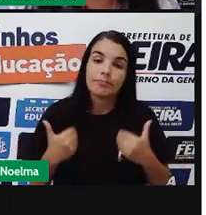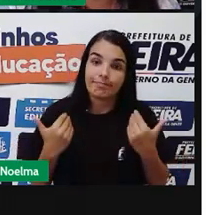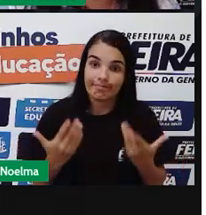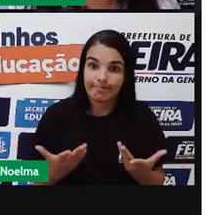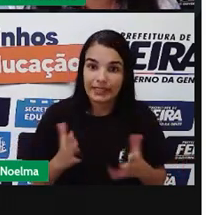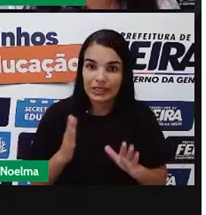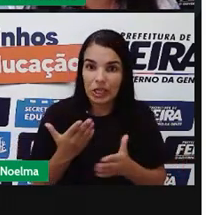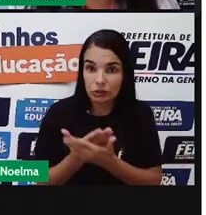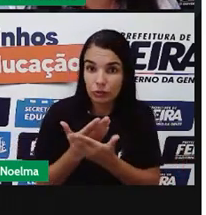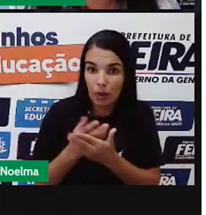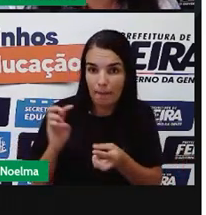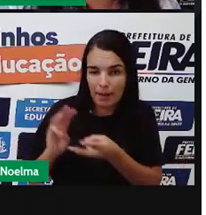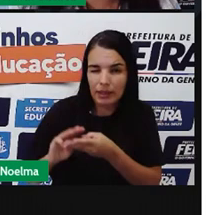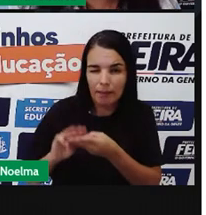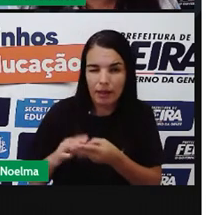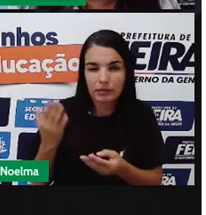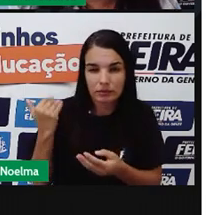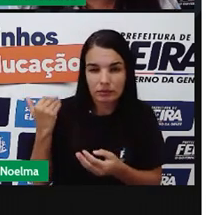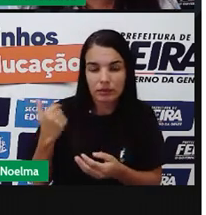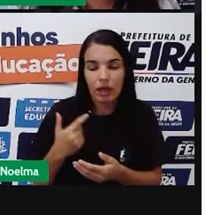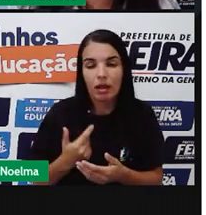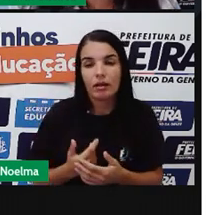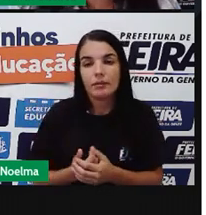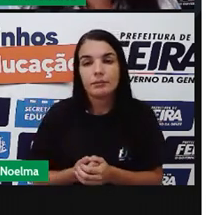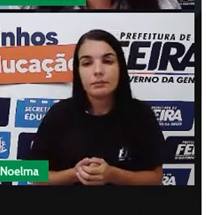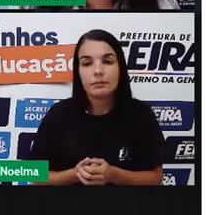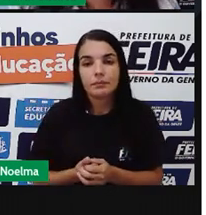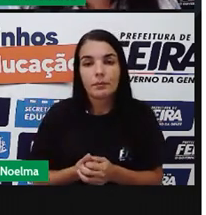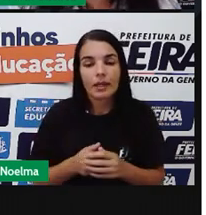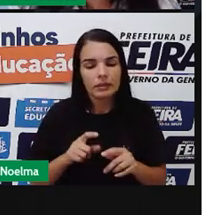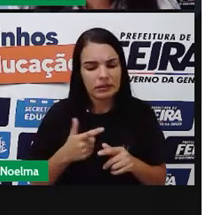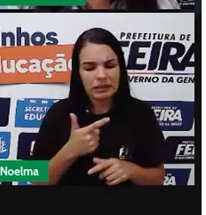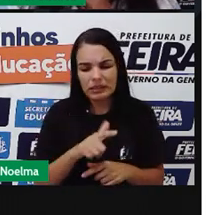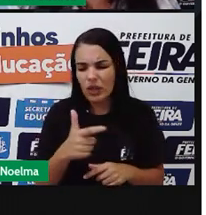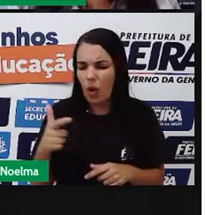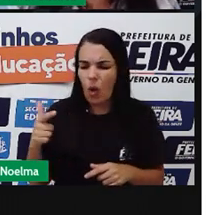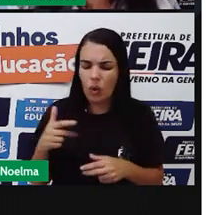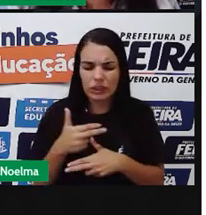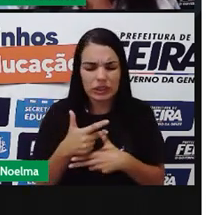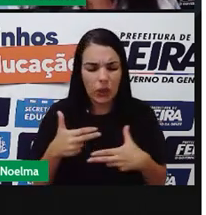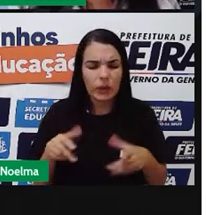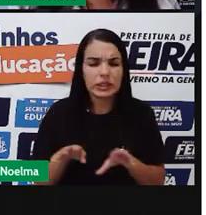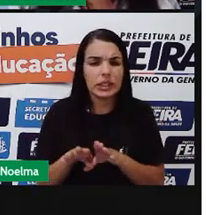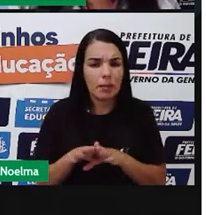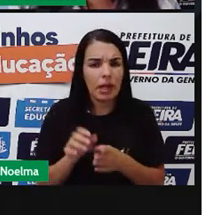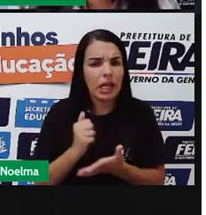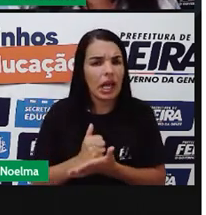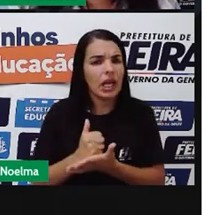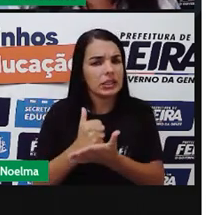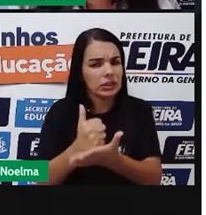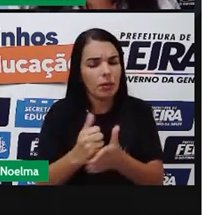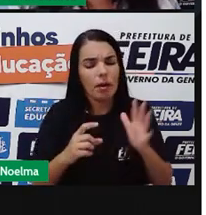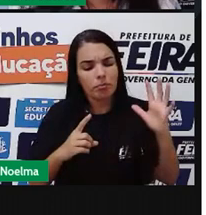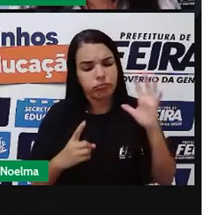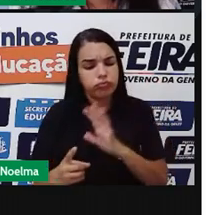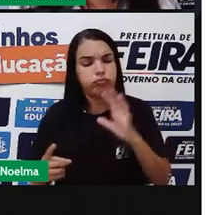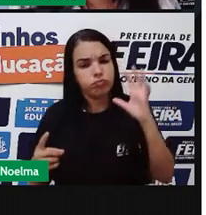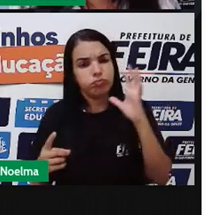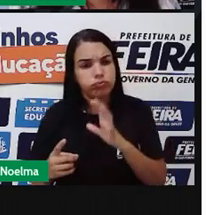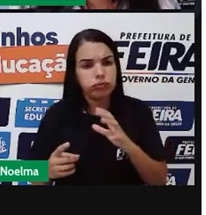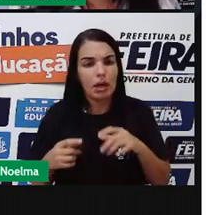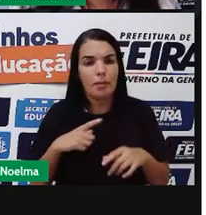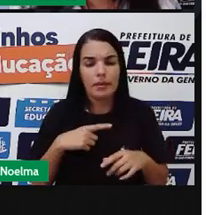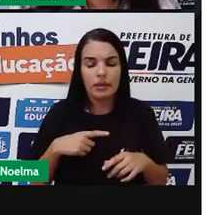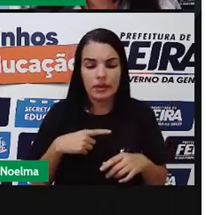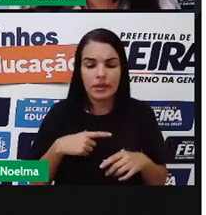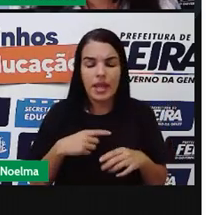Essências da natureza O saneamento básico Dentre vários outros Fatores aí Que vão influenciar Para que